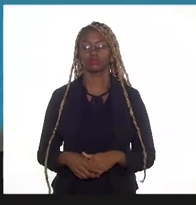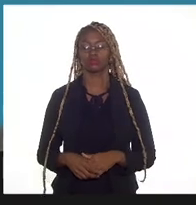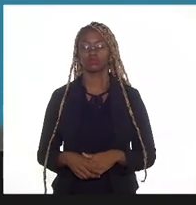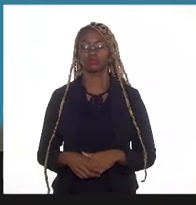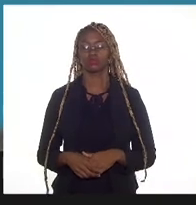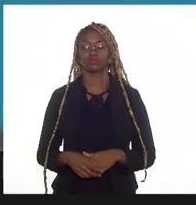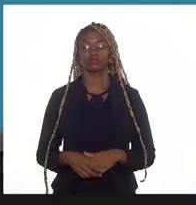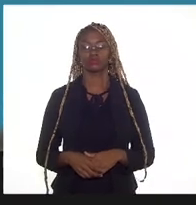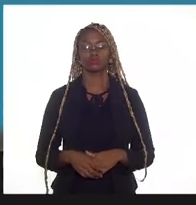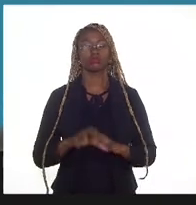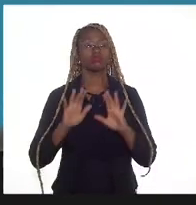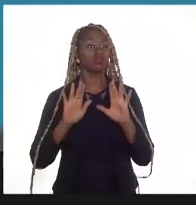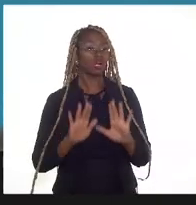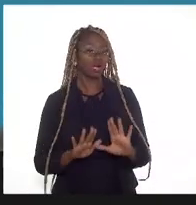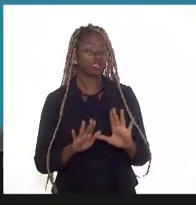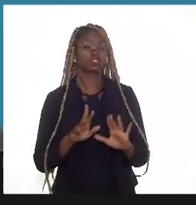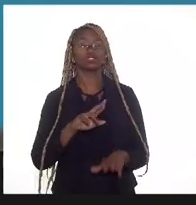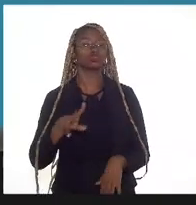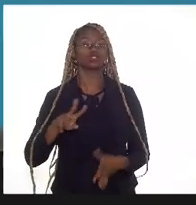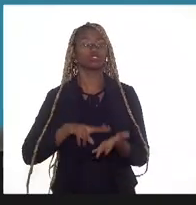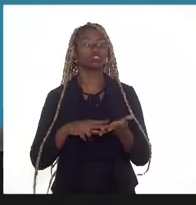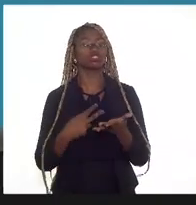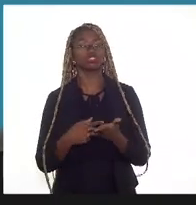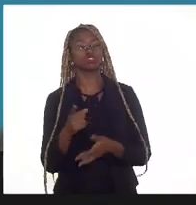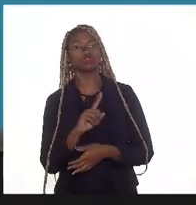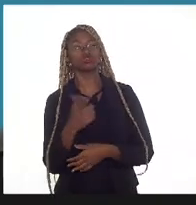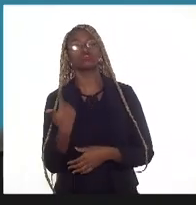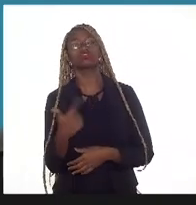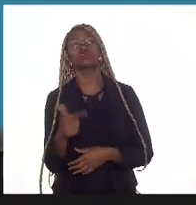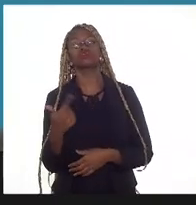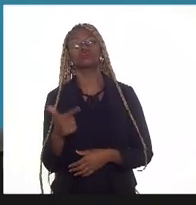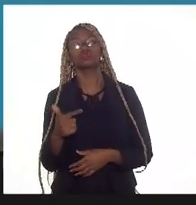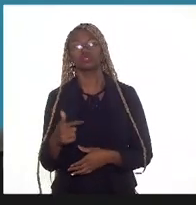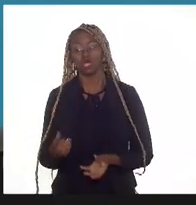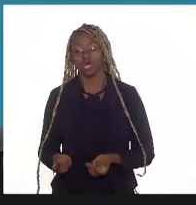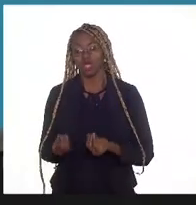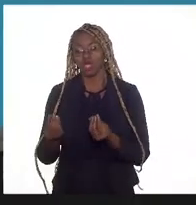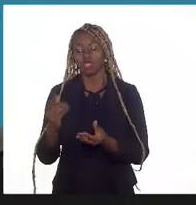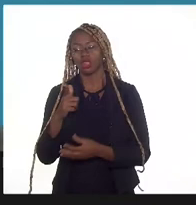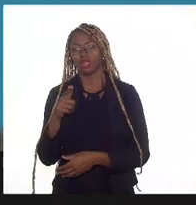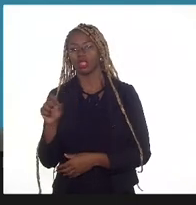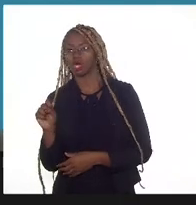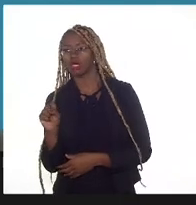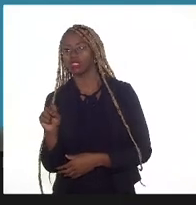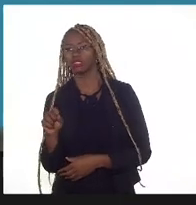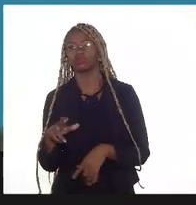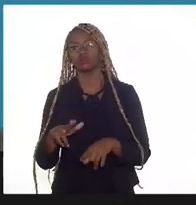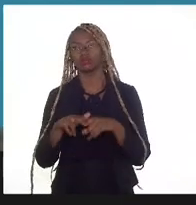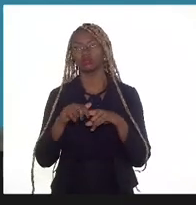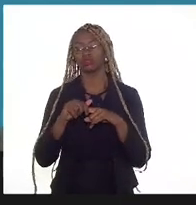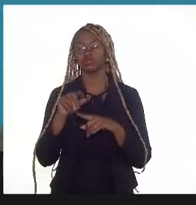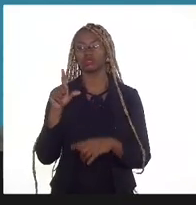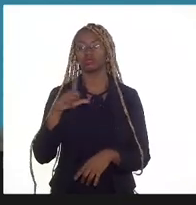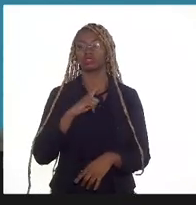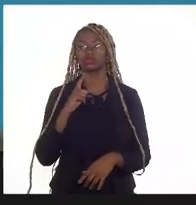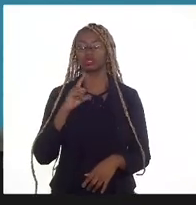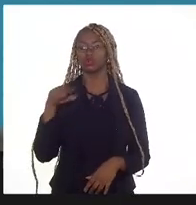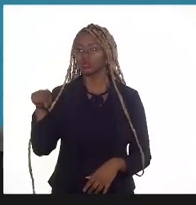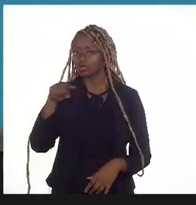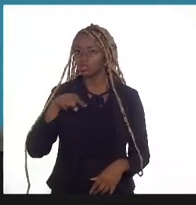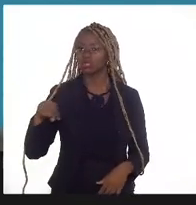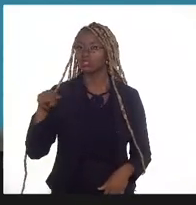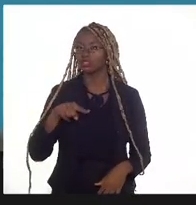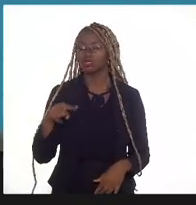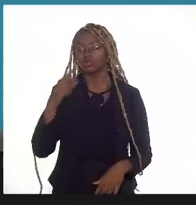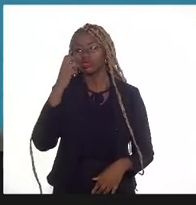mas isso não quer dizer que não vai ter oferta de gás, a gente entende que mesmo com isso, projetando o que vai acontecer para frente,